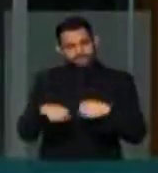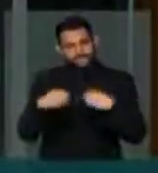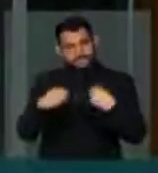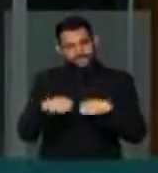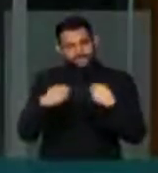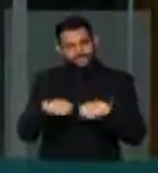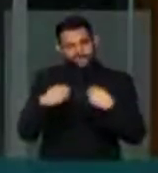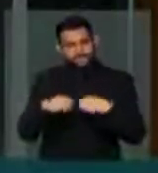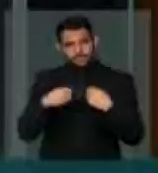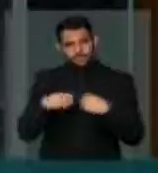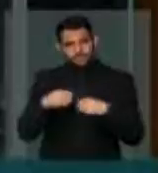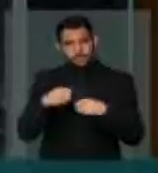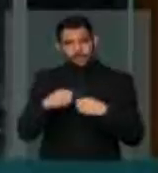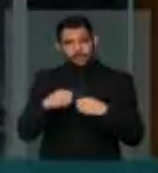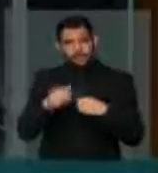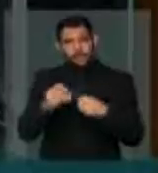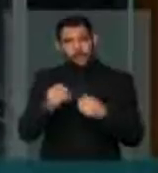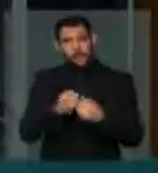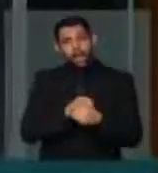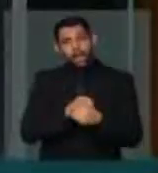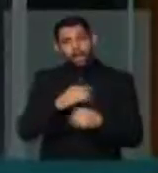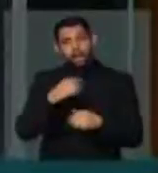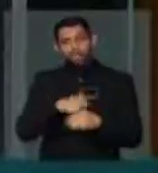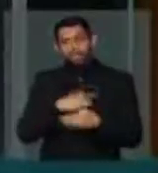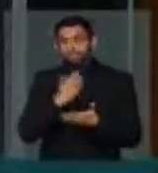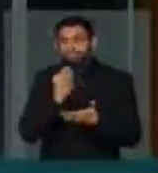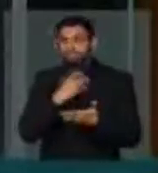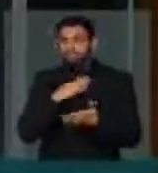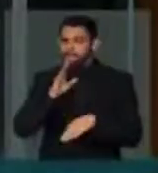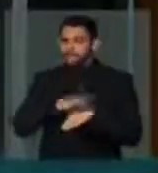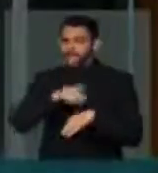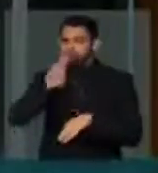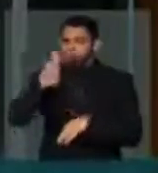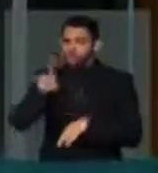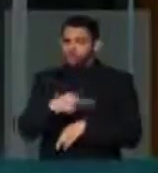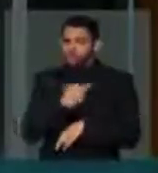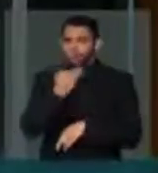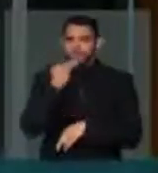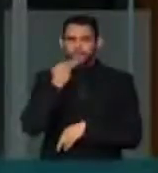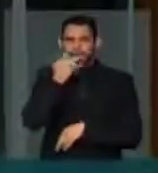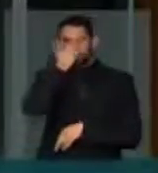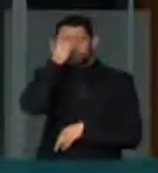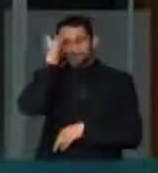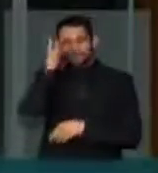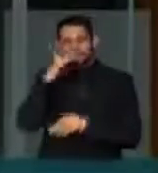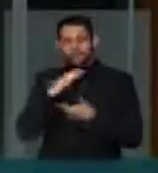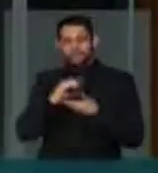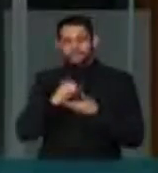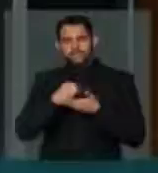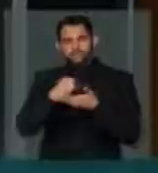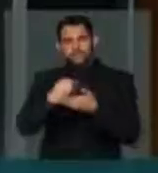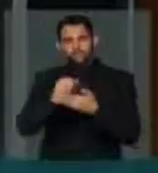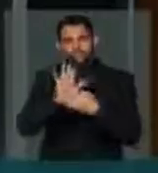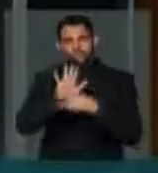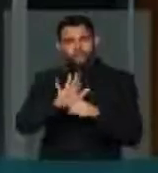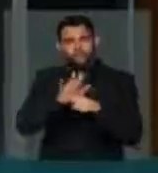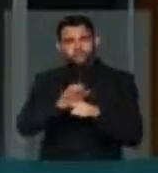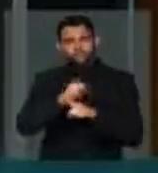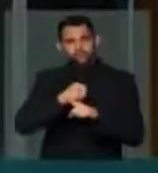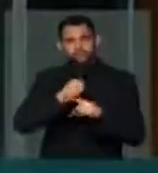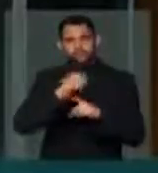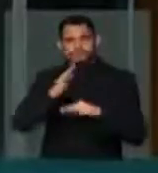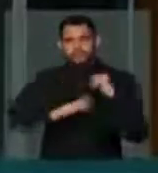que metade dos agricultores familiares brasileiros, mais de 2 milhões, que não recebem assistência técnica, tenha